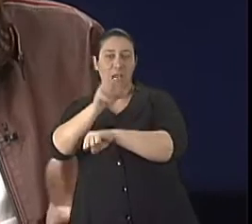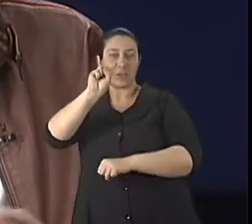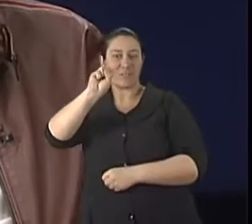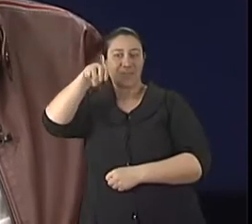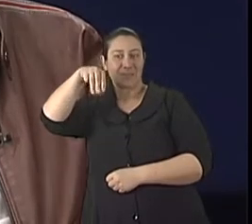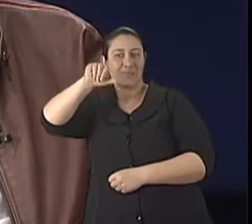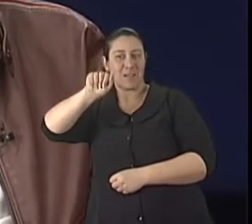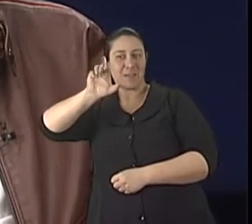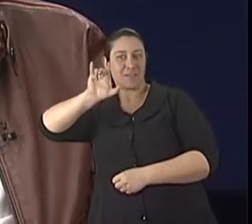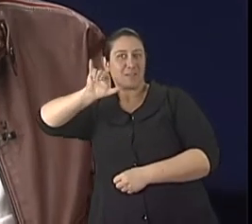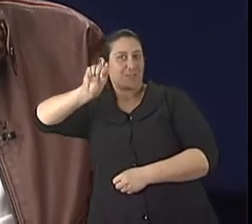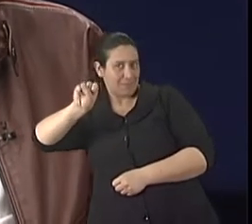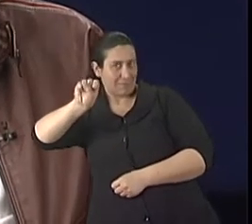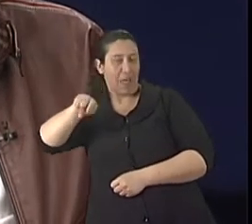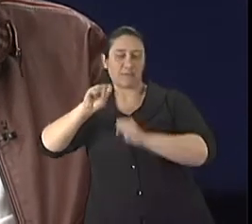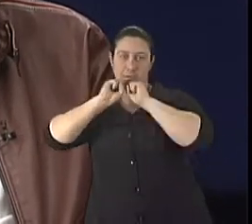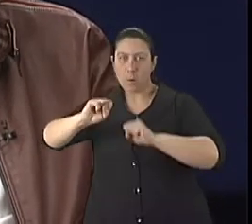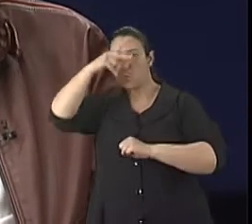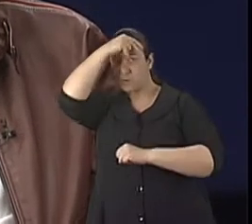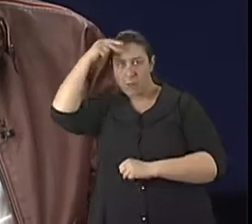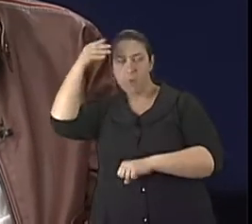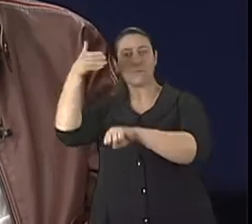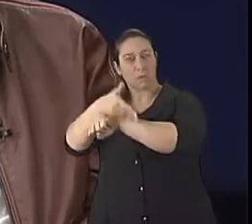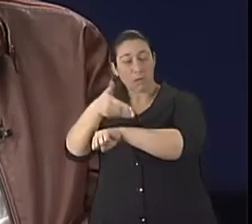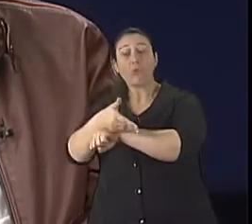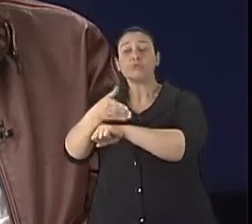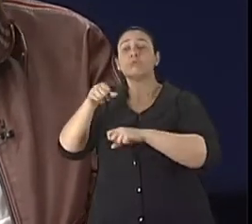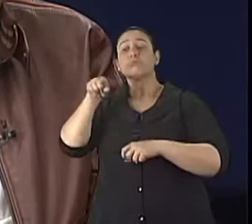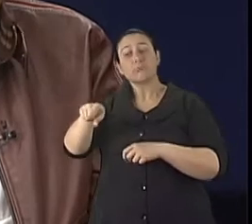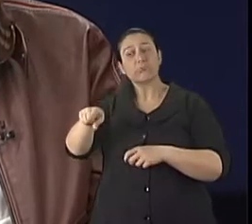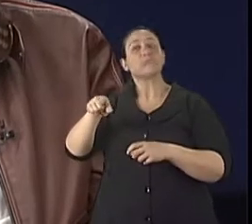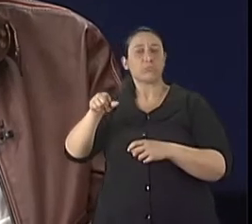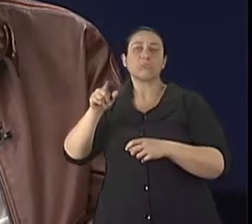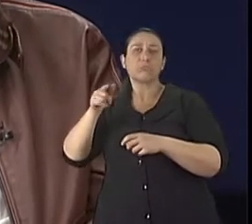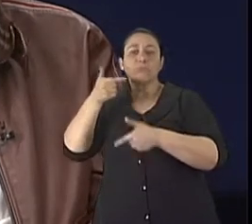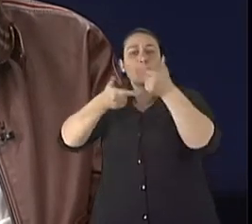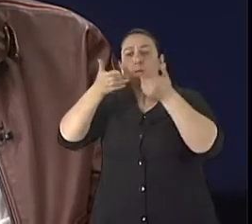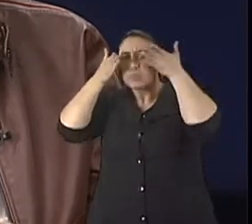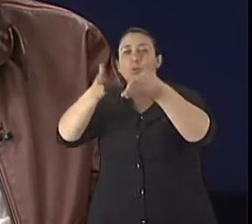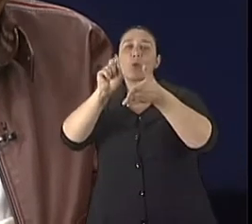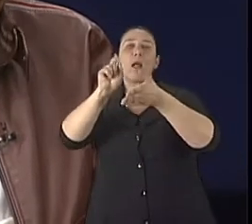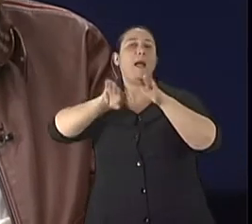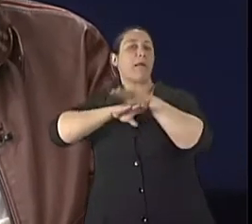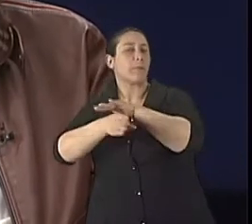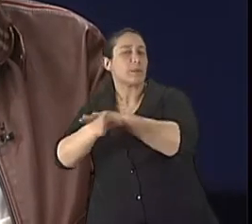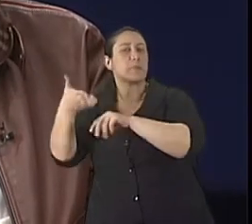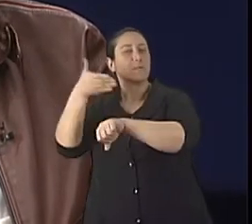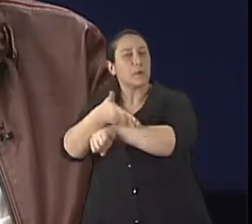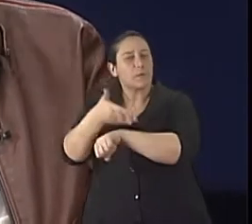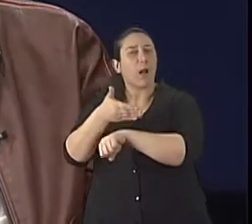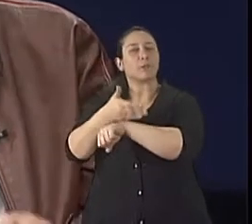fato, uma secretaria, ela trata das questões específicas de acessibilidade, edificações e integração social.